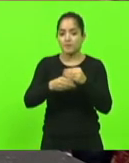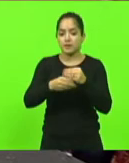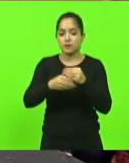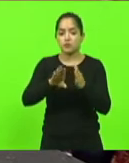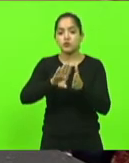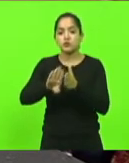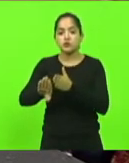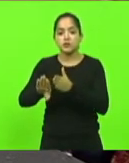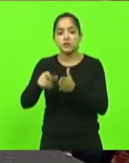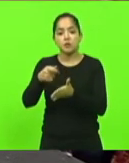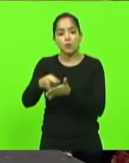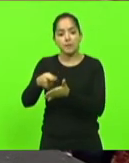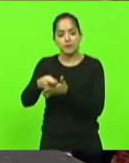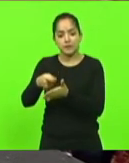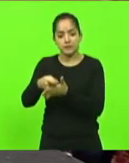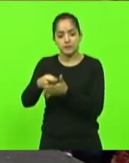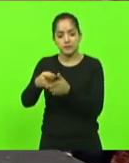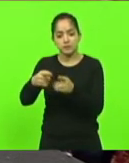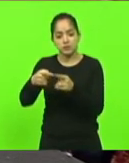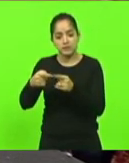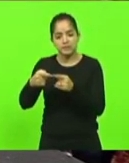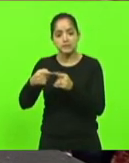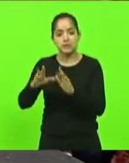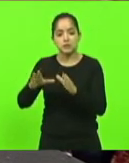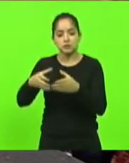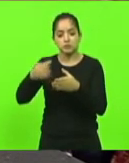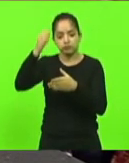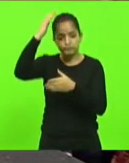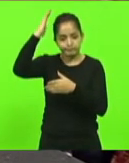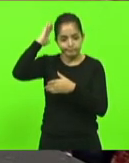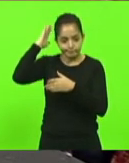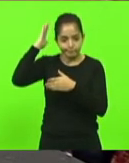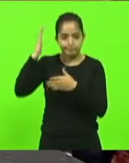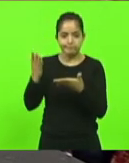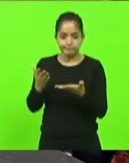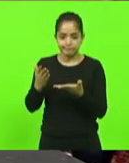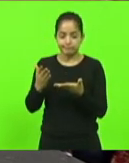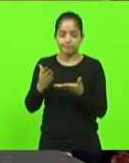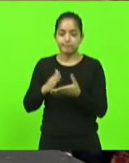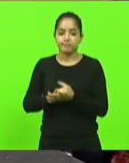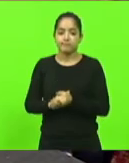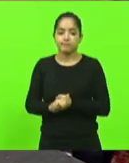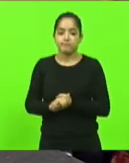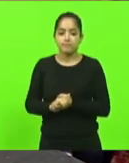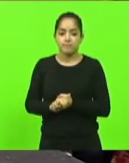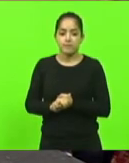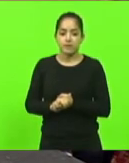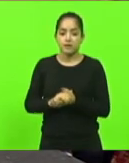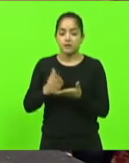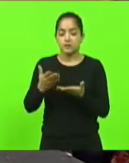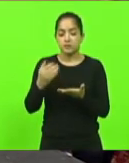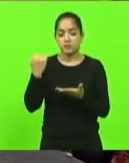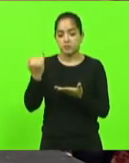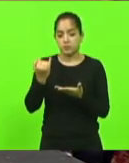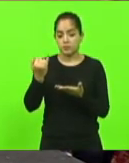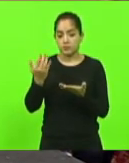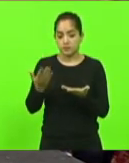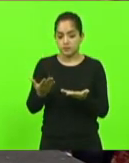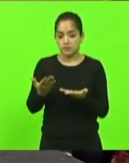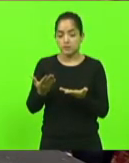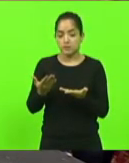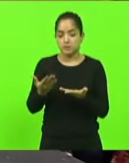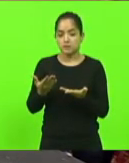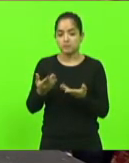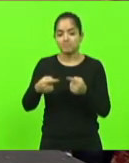a obrigação de licença de bombeiro para esse tipo de atividade. E, portanto, ele também tem vício de